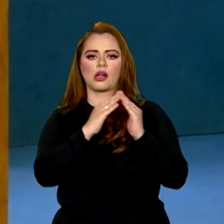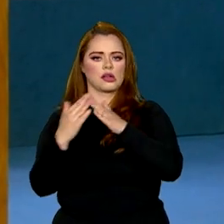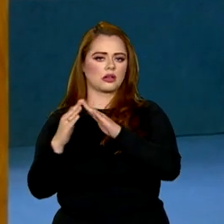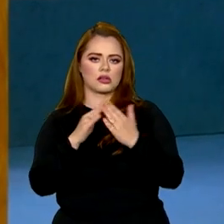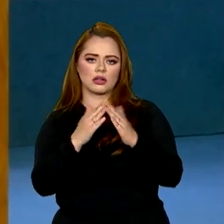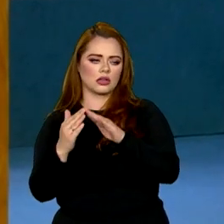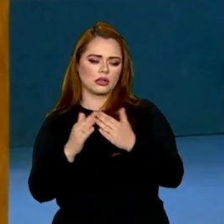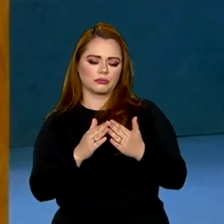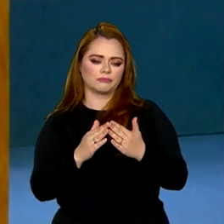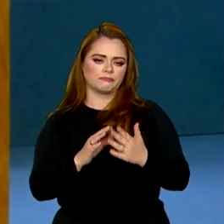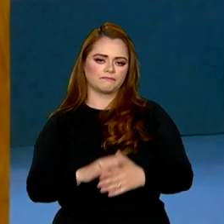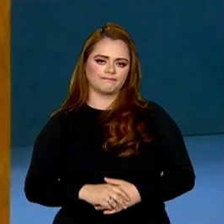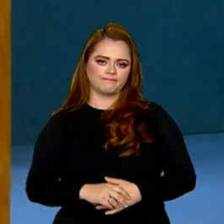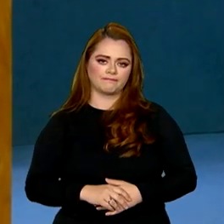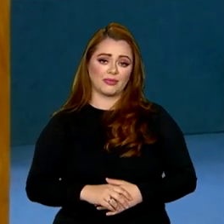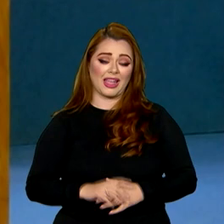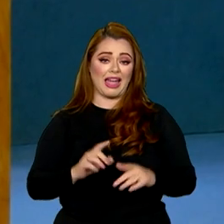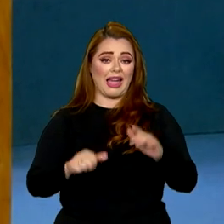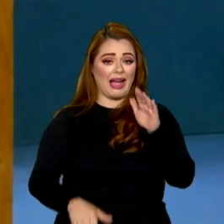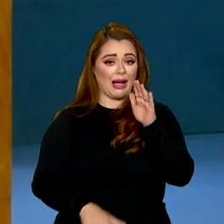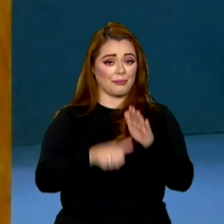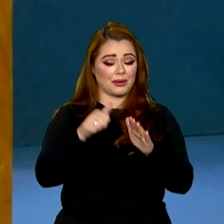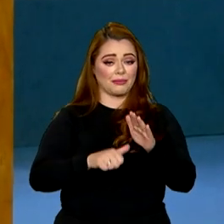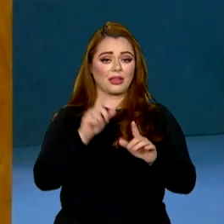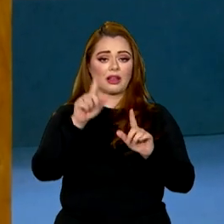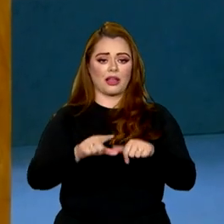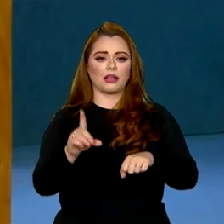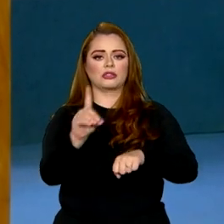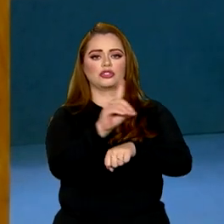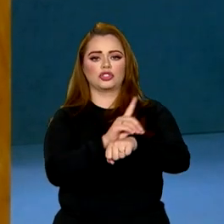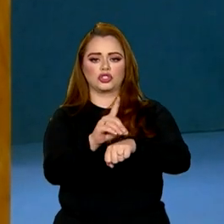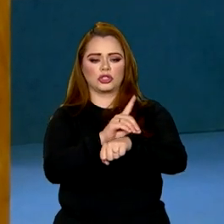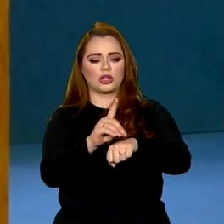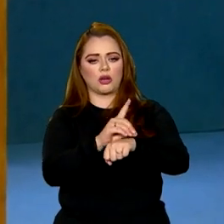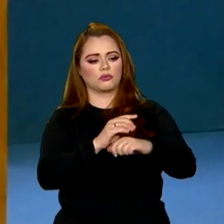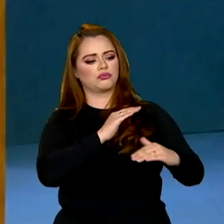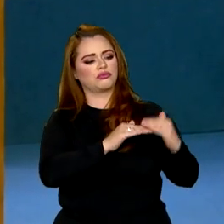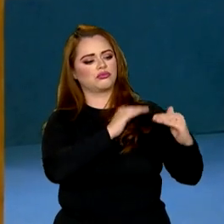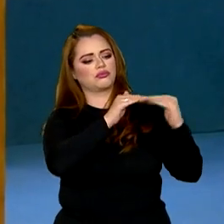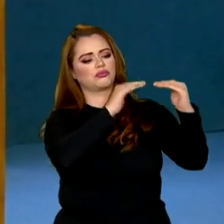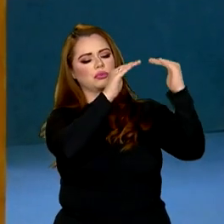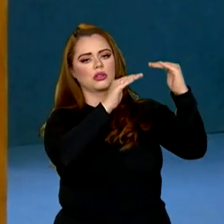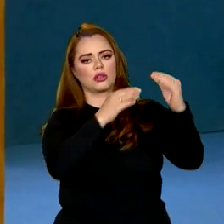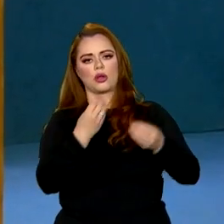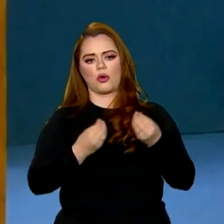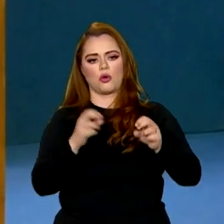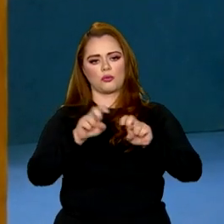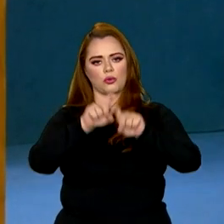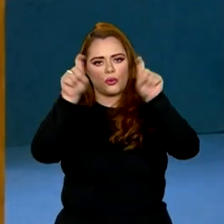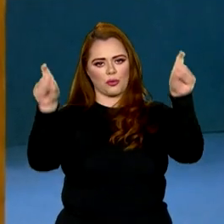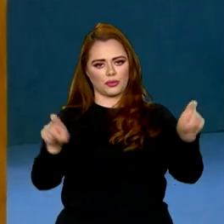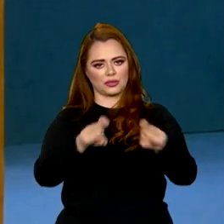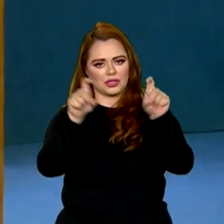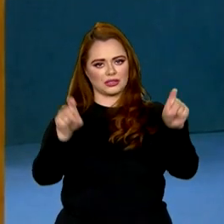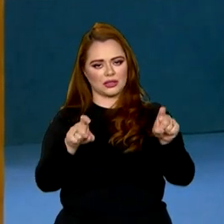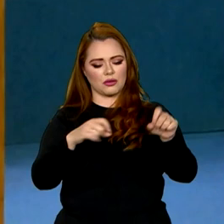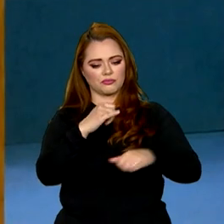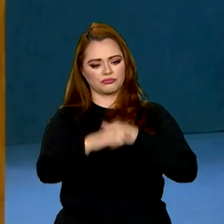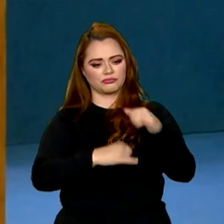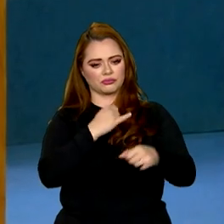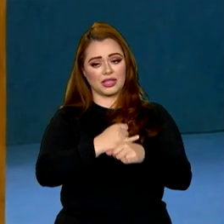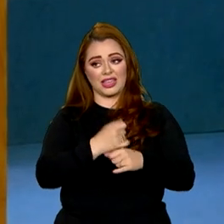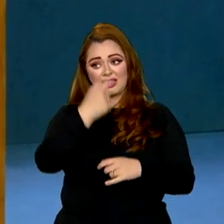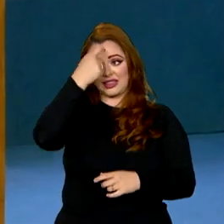primeira é a revolução digital. Avanços como a computação em rede, a inteligência